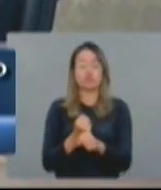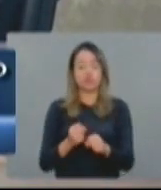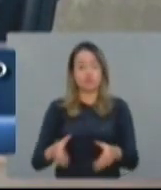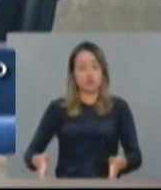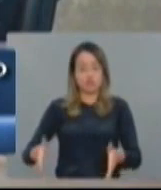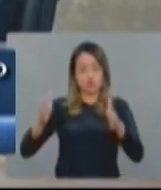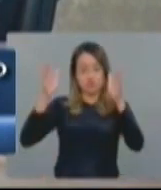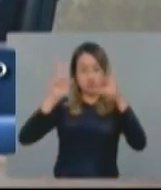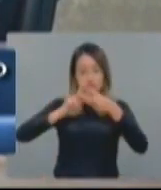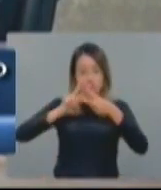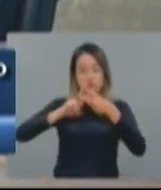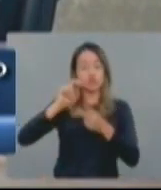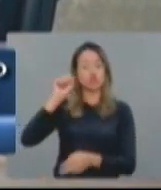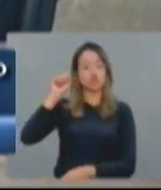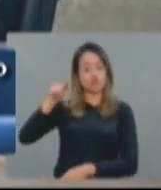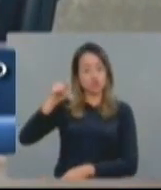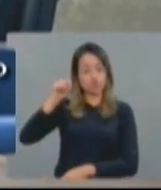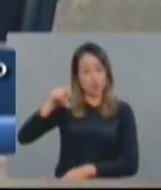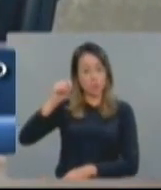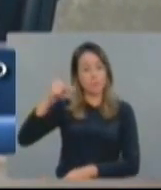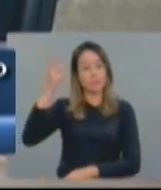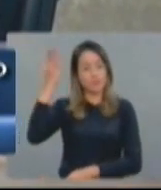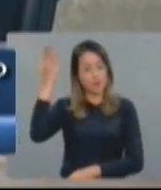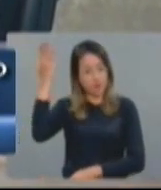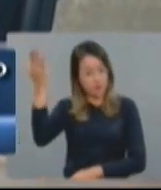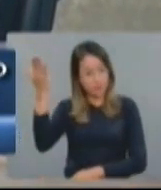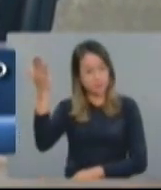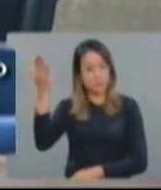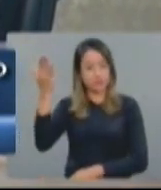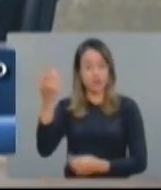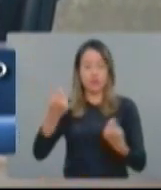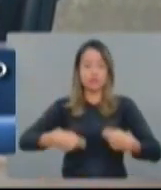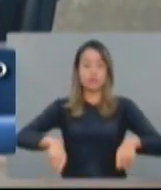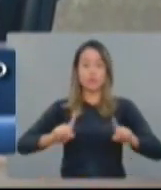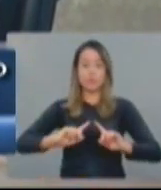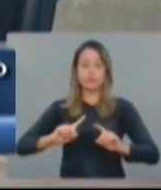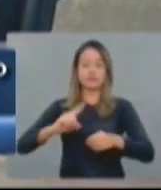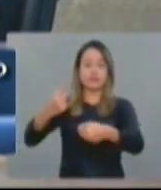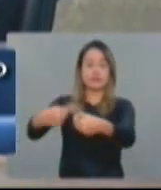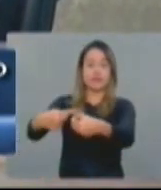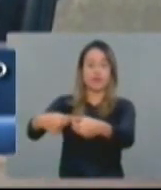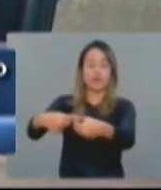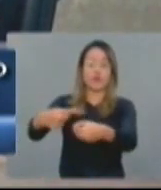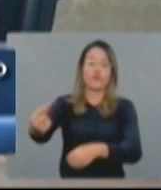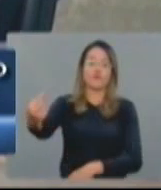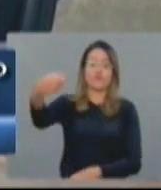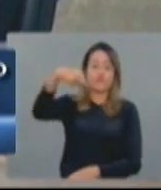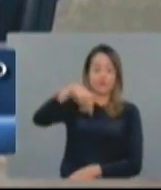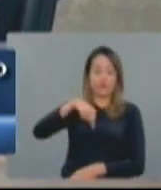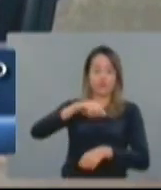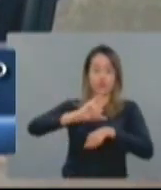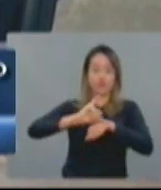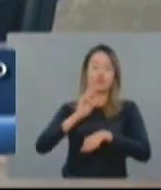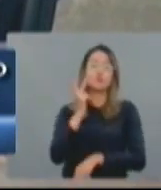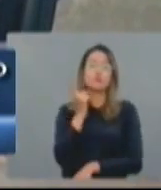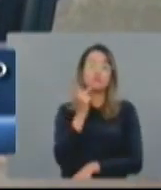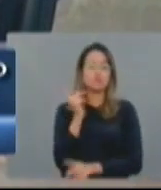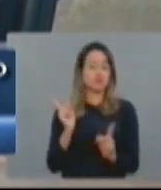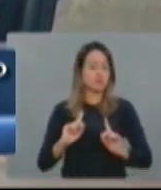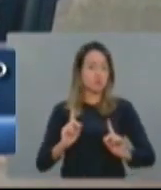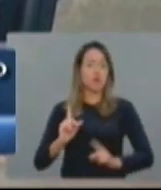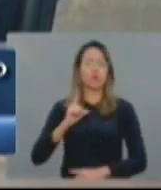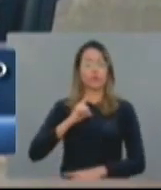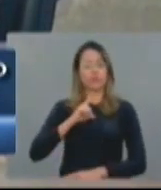de Sobral, que vai atender a região norte para que esses menores não tenham mais que virem para Fortaleza, e também a unidade socioeducativa